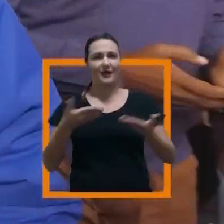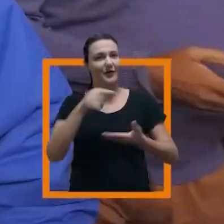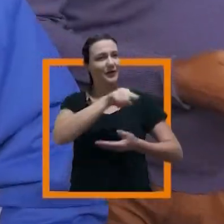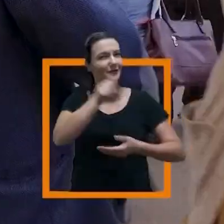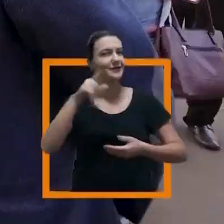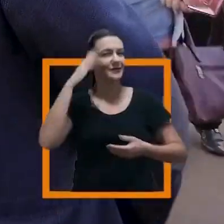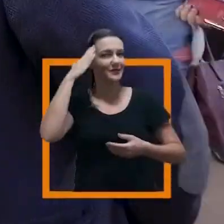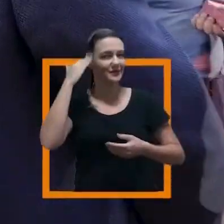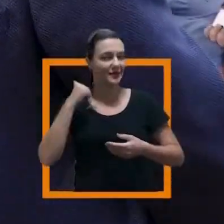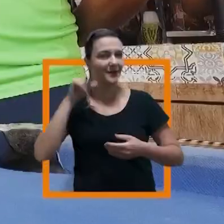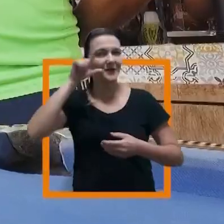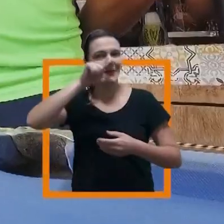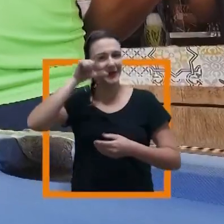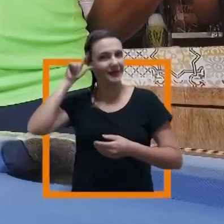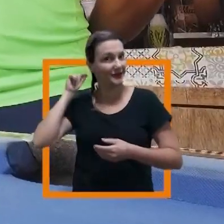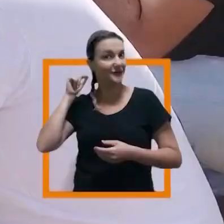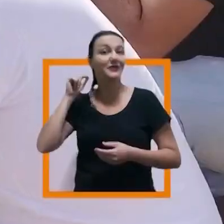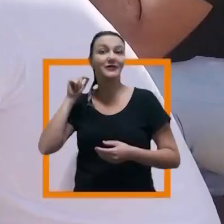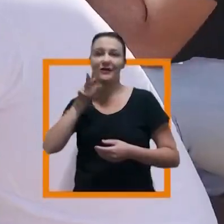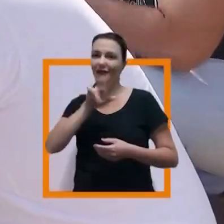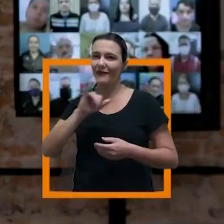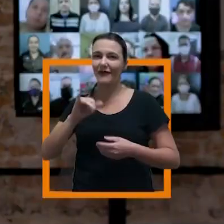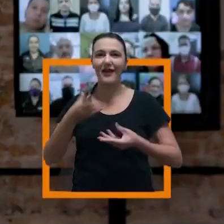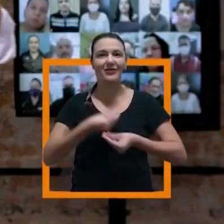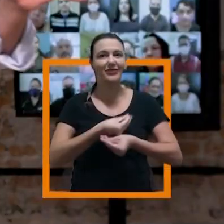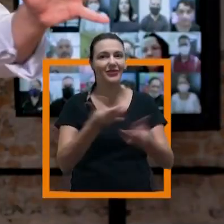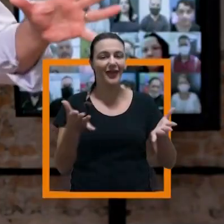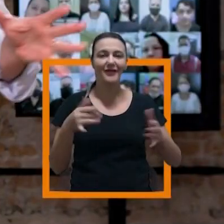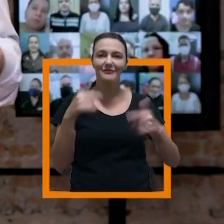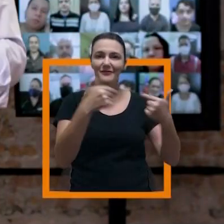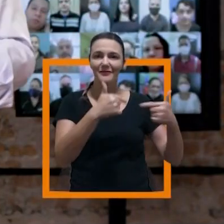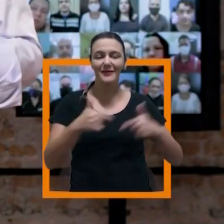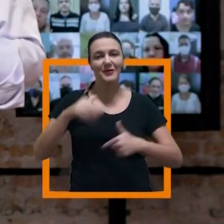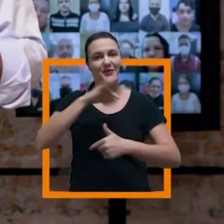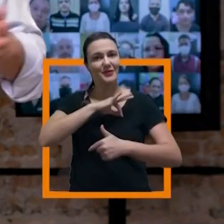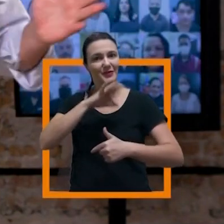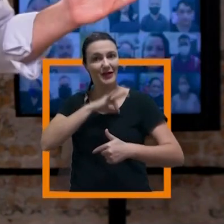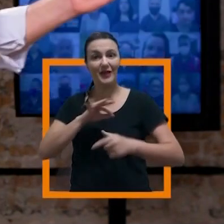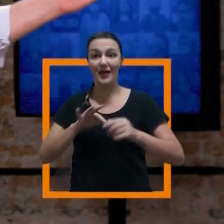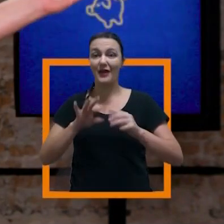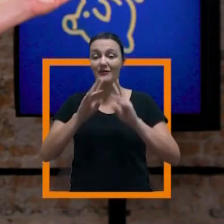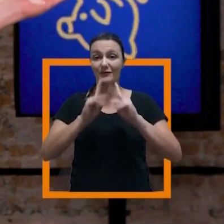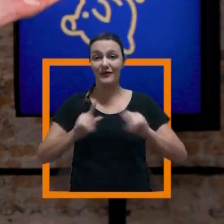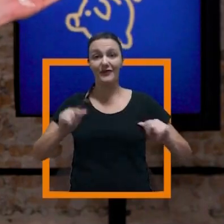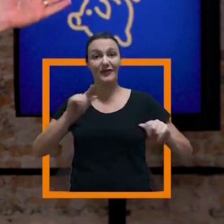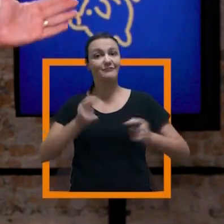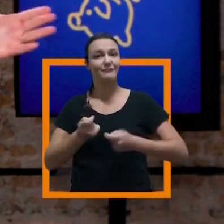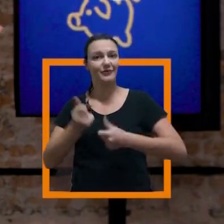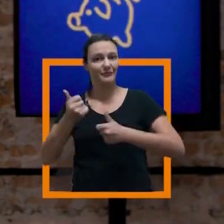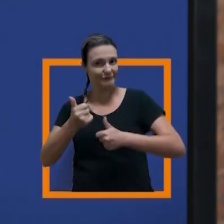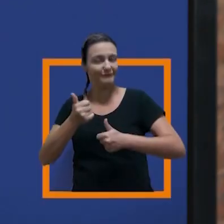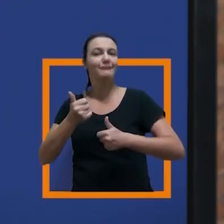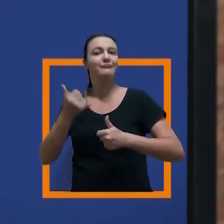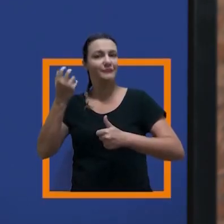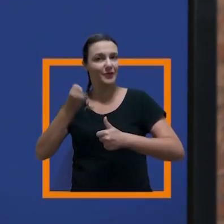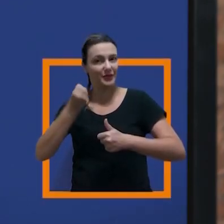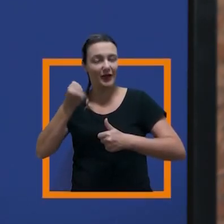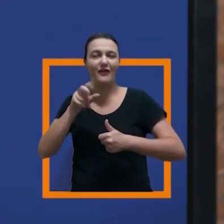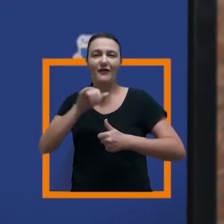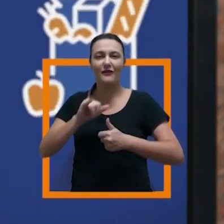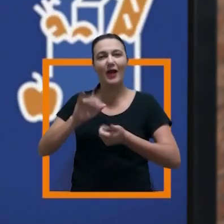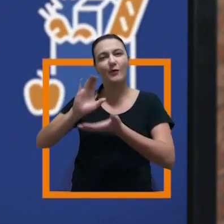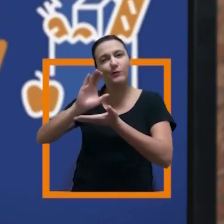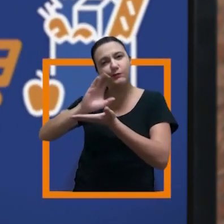E agora que você já sabe que Márcio França vai dar emprego e renda com o fim do auxílio emergencial, vai dar